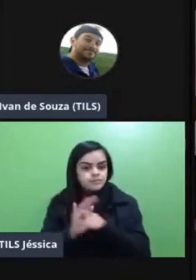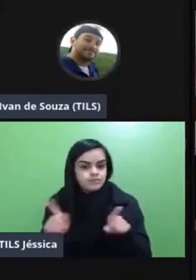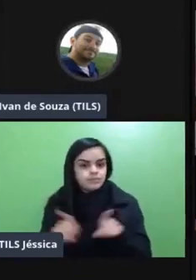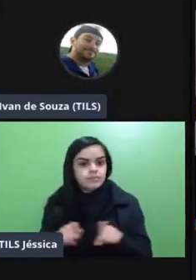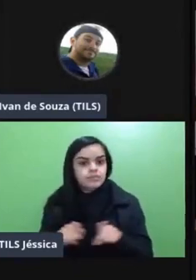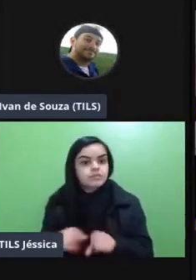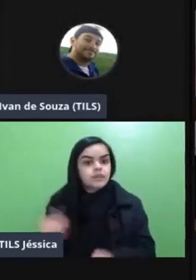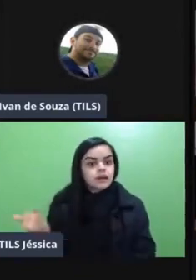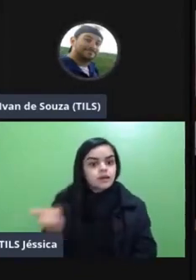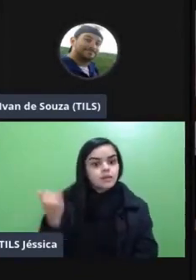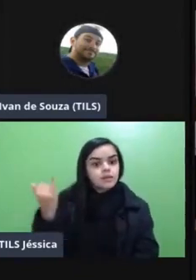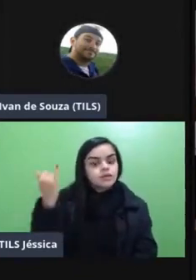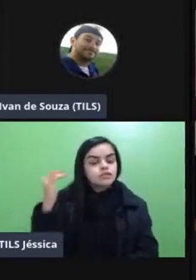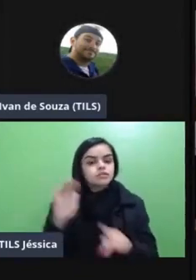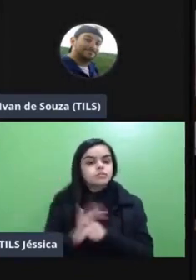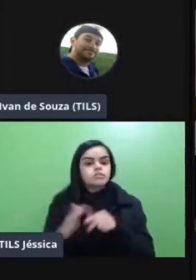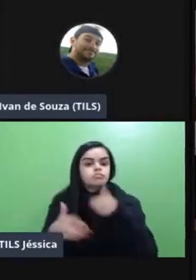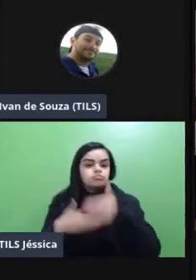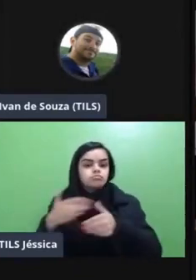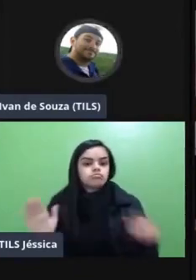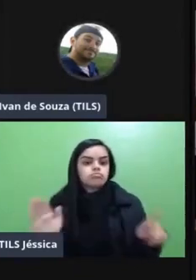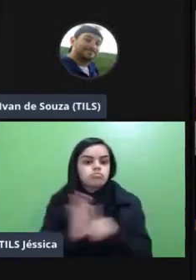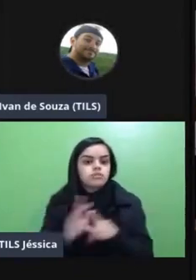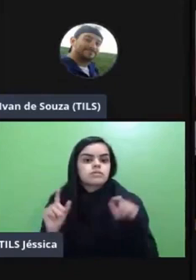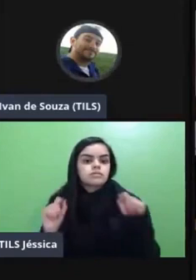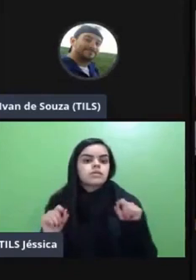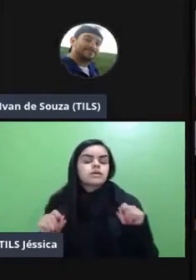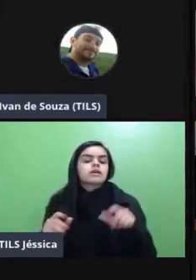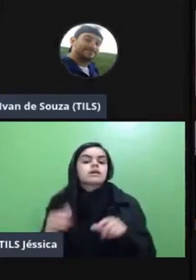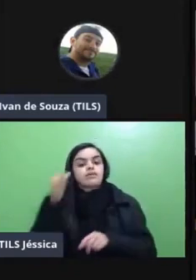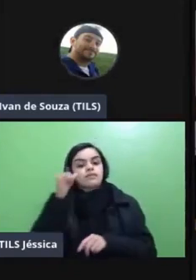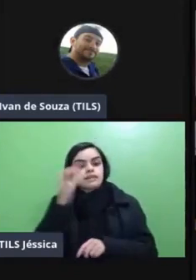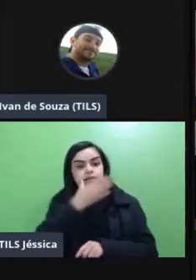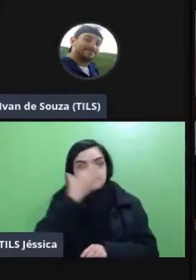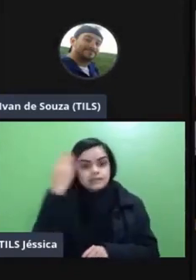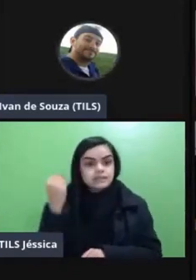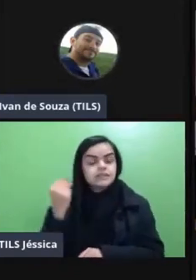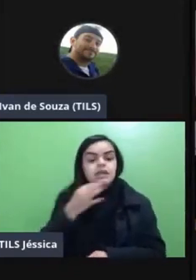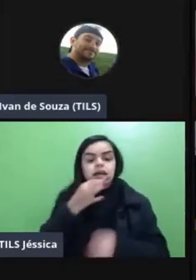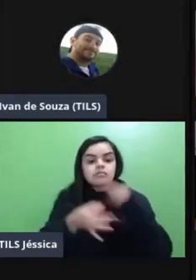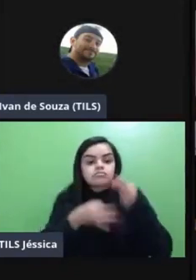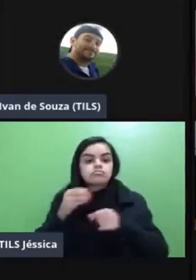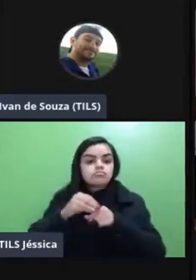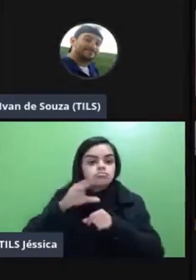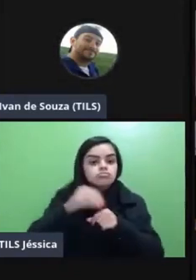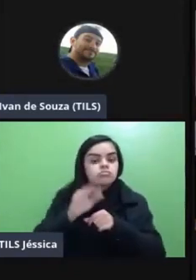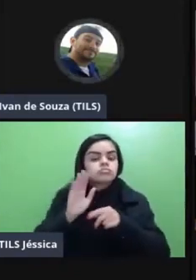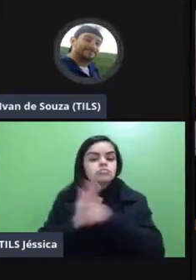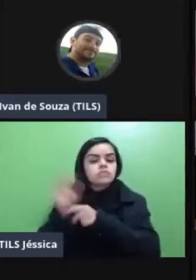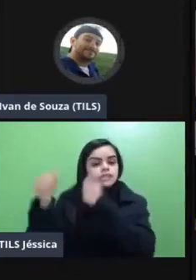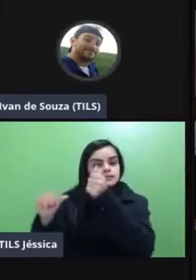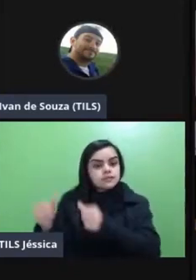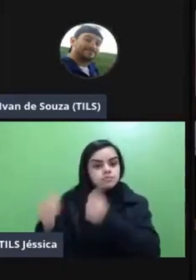importante nesse desenho do percurso eu não me esquecer dos critérios de avaliação Ana deixando muito